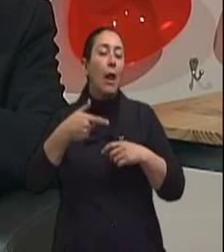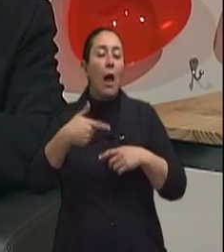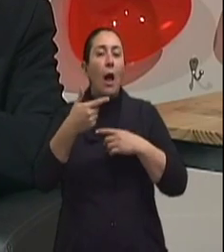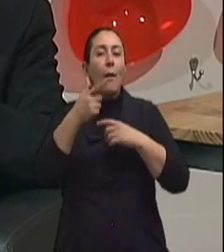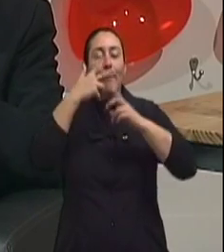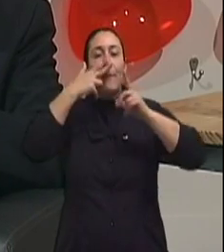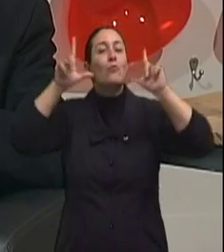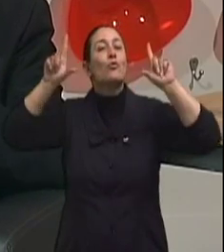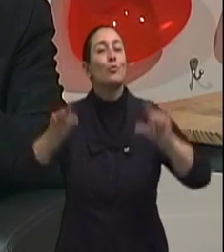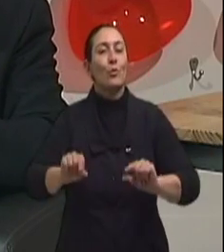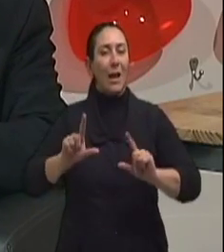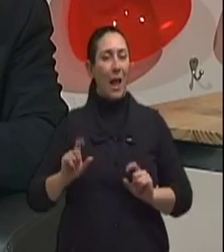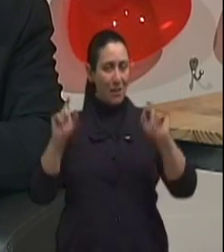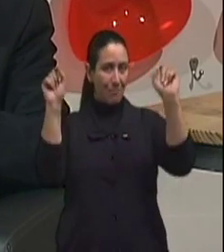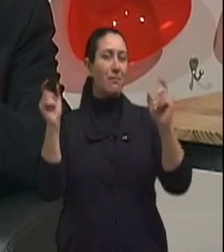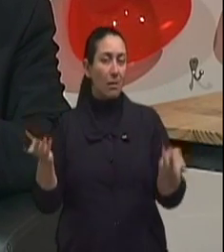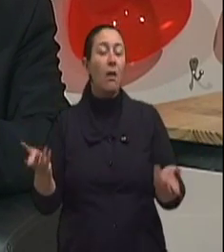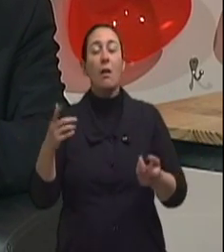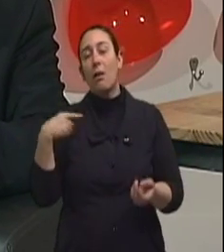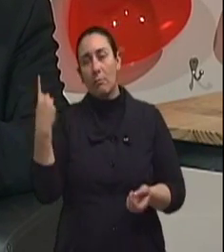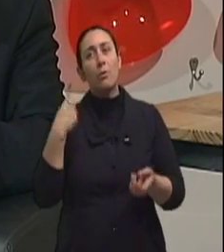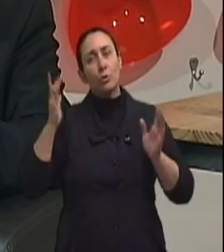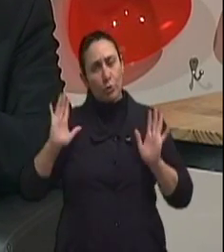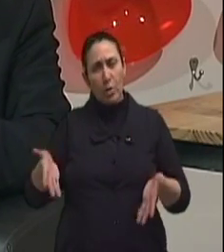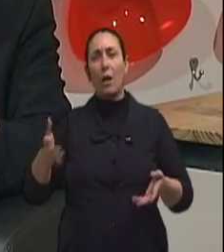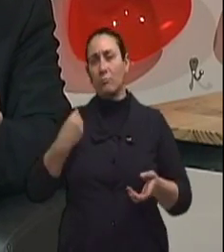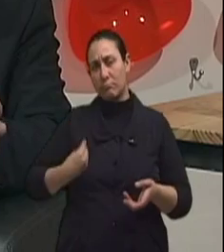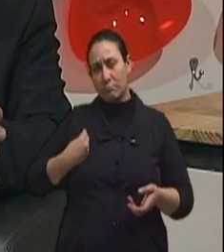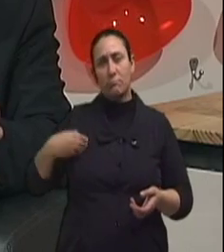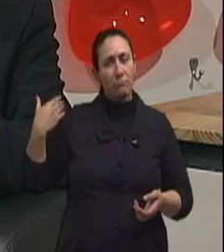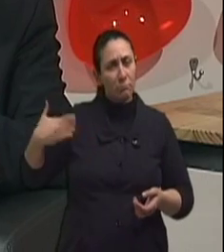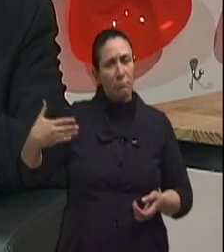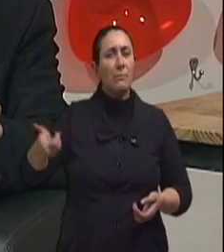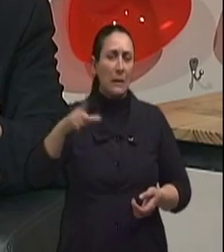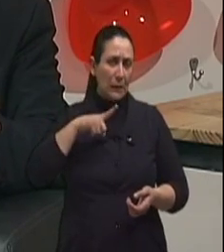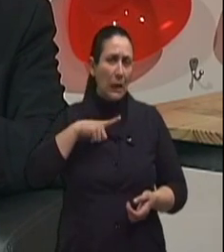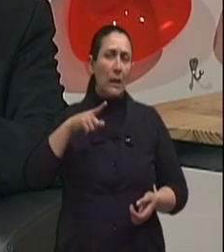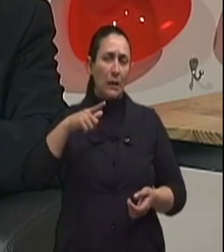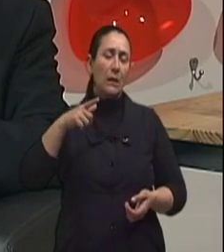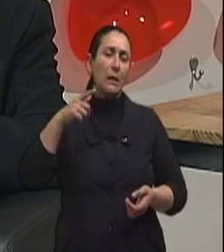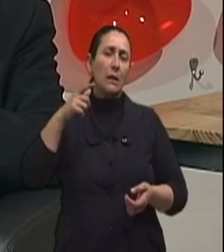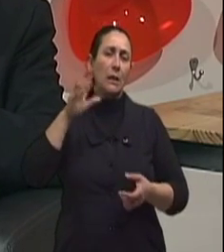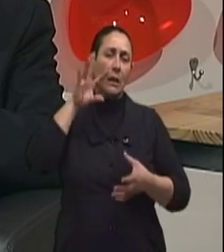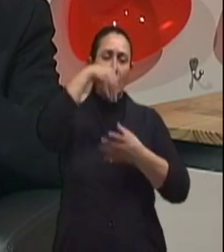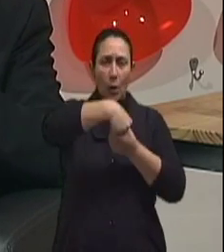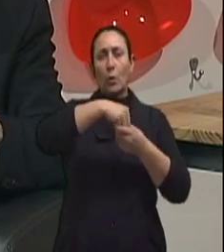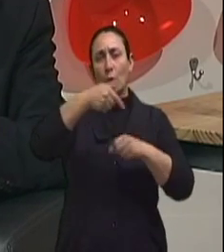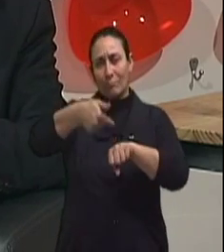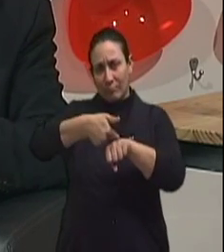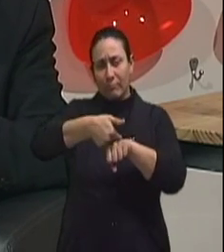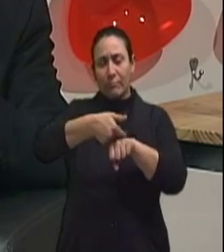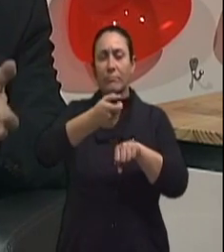está, vamos dizer, no meio de uma transformação de onde a gente usava quimioterápicos, que são drogas até um certo ponto